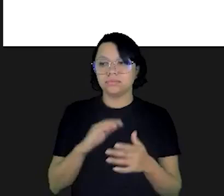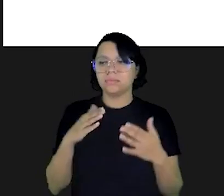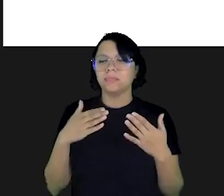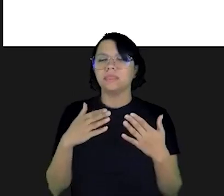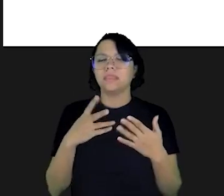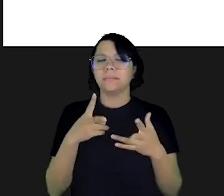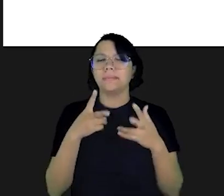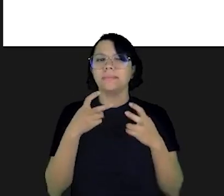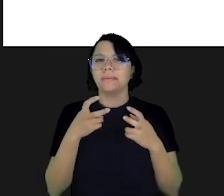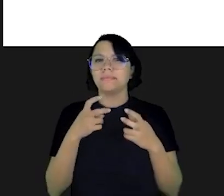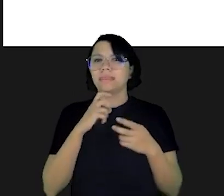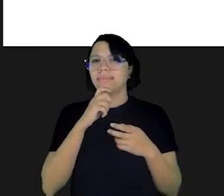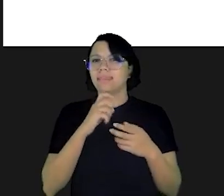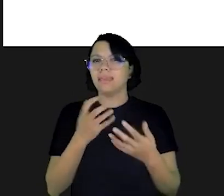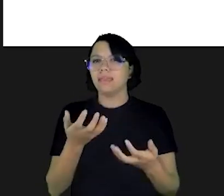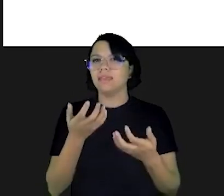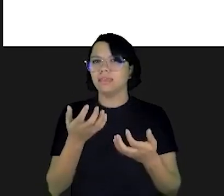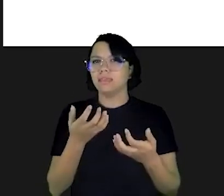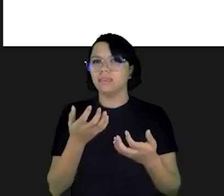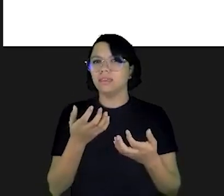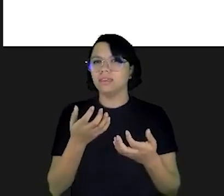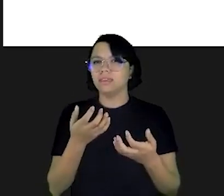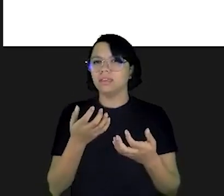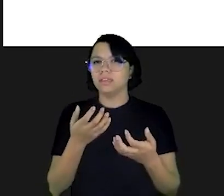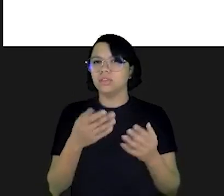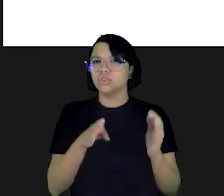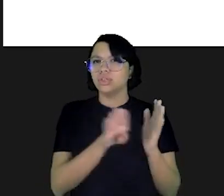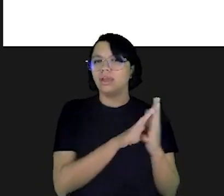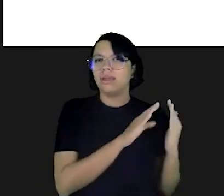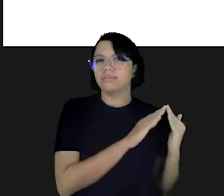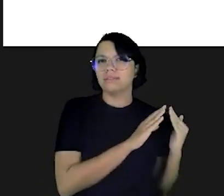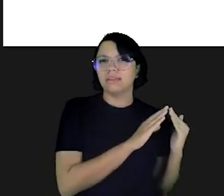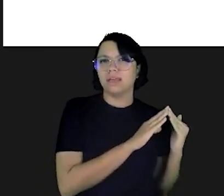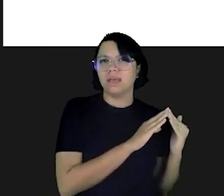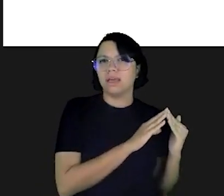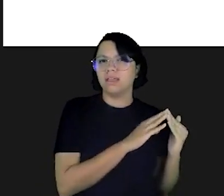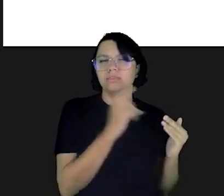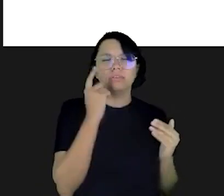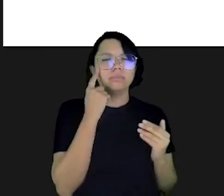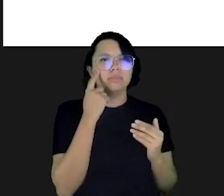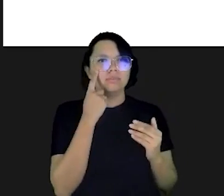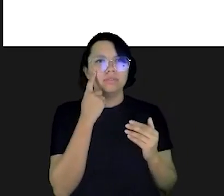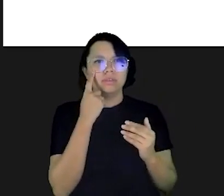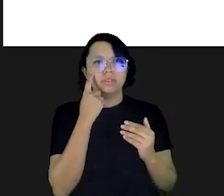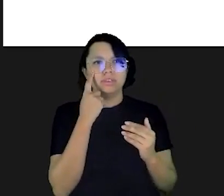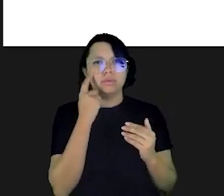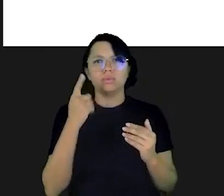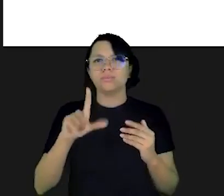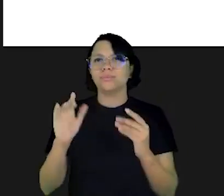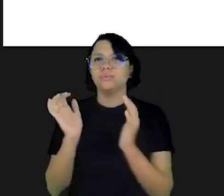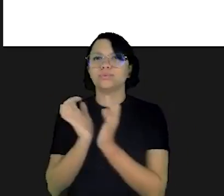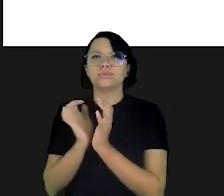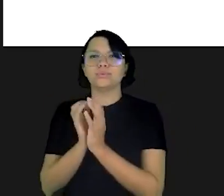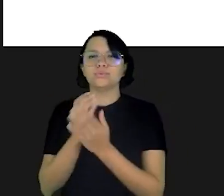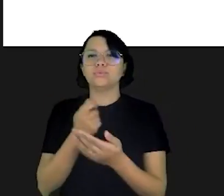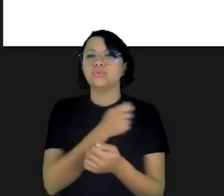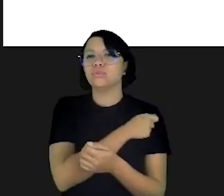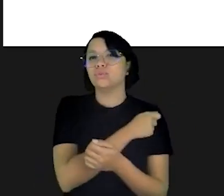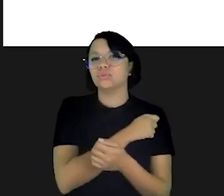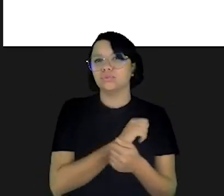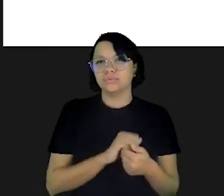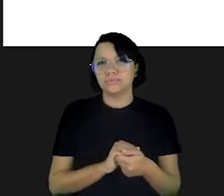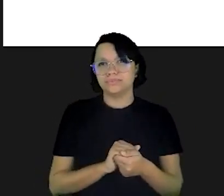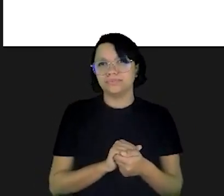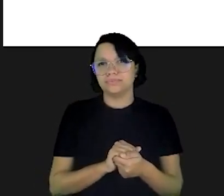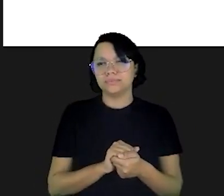impressa bom então considerando que ninguém quis a versão impressa vamos fazer o seguinte vamos ver